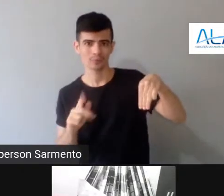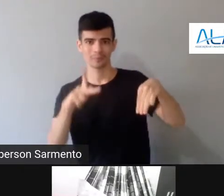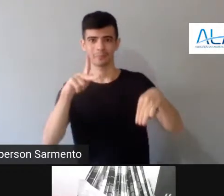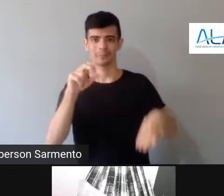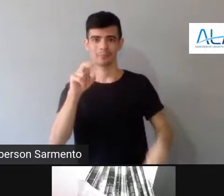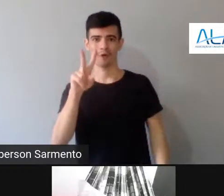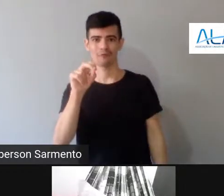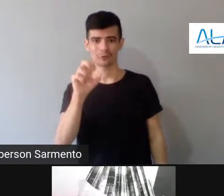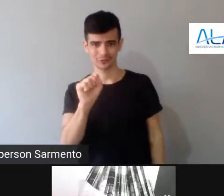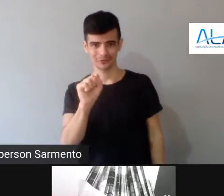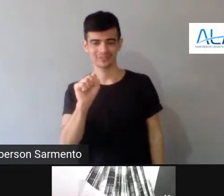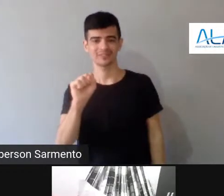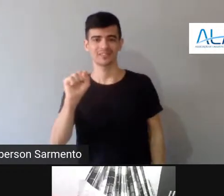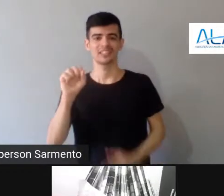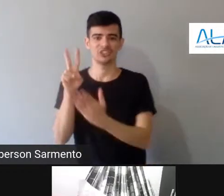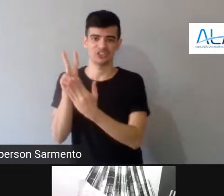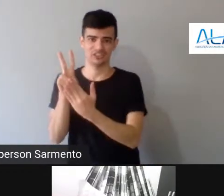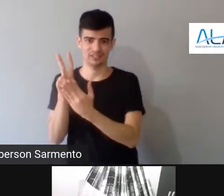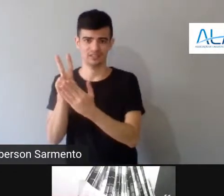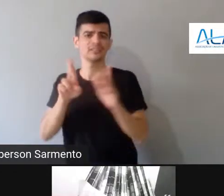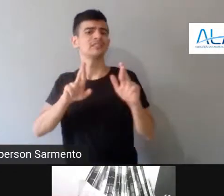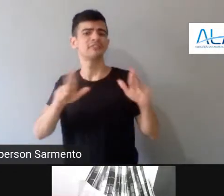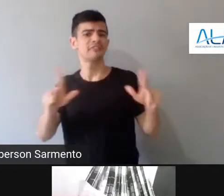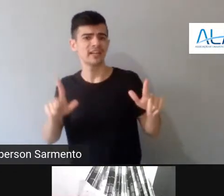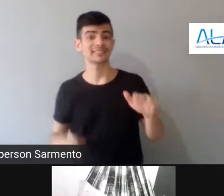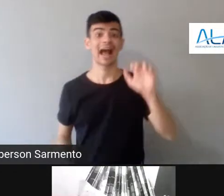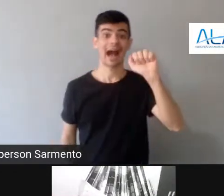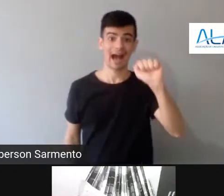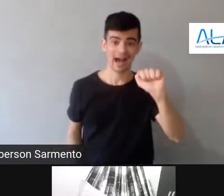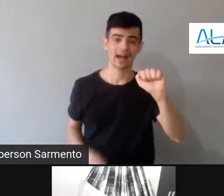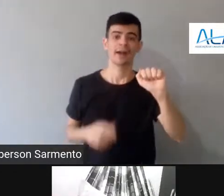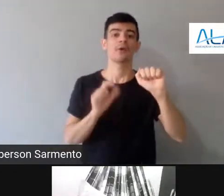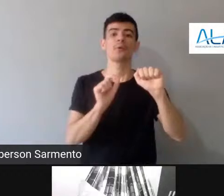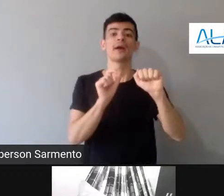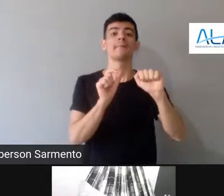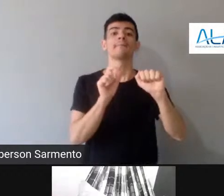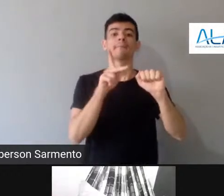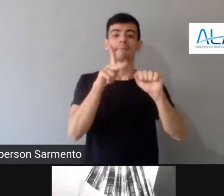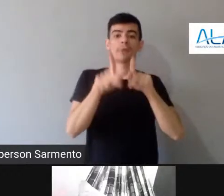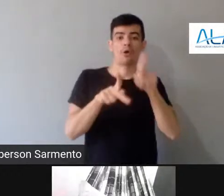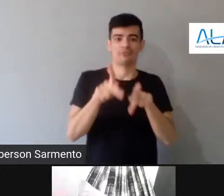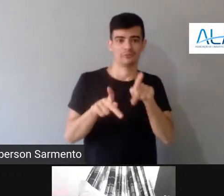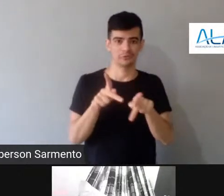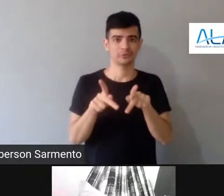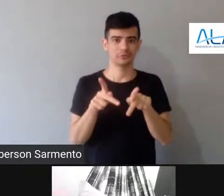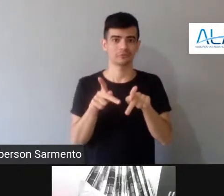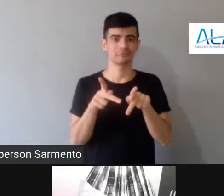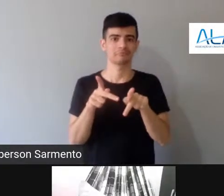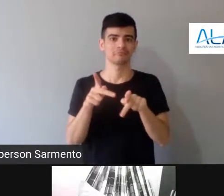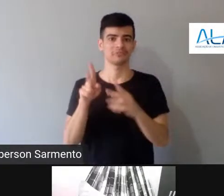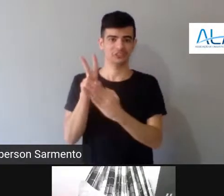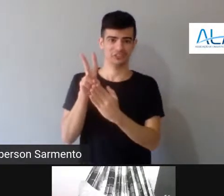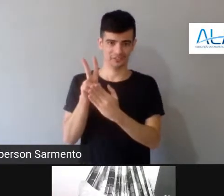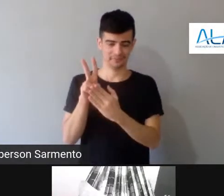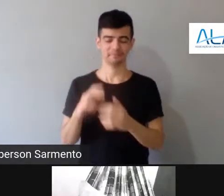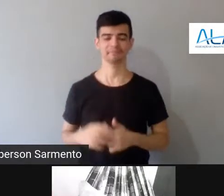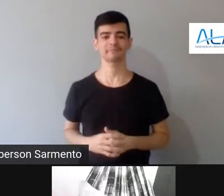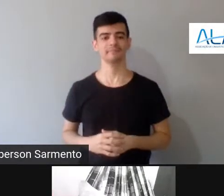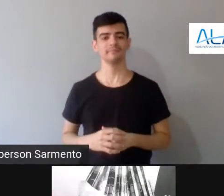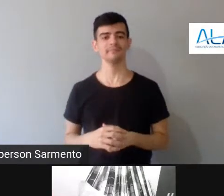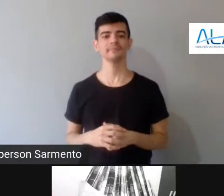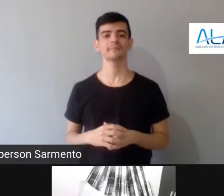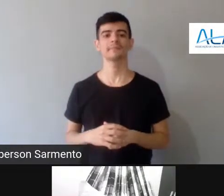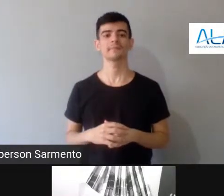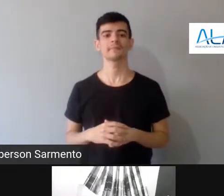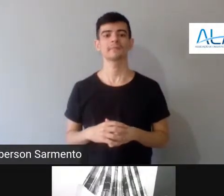a oposição a com povos indígenas. Nós precisamos falar também sobre o que o Felipe acabou de mencionar, sobre